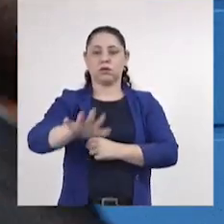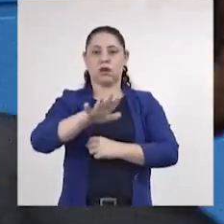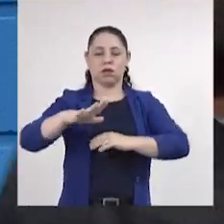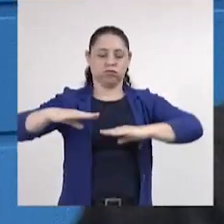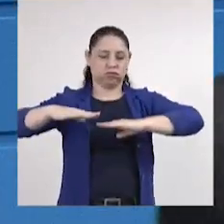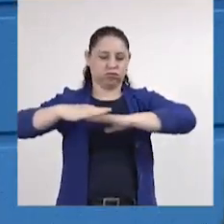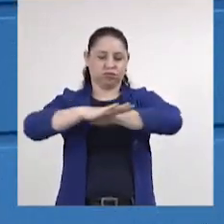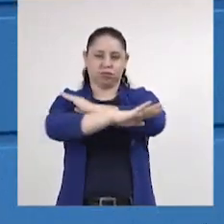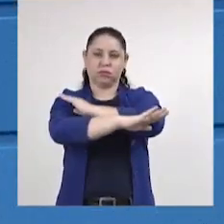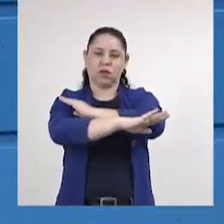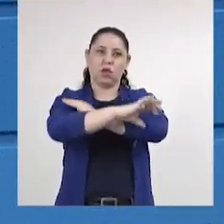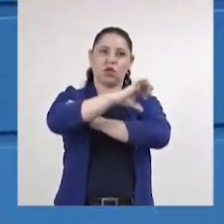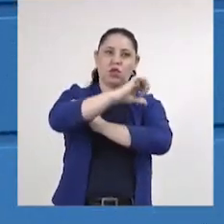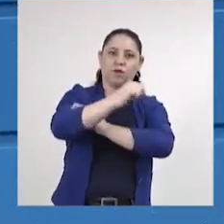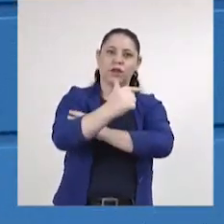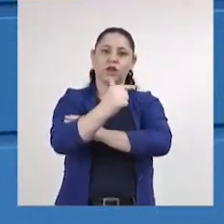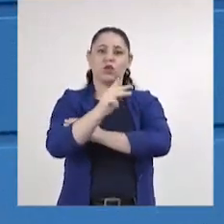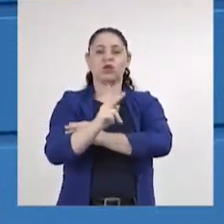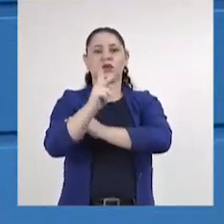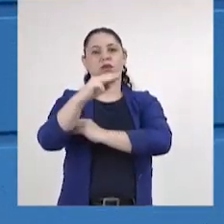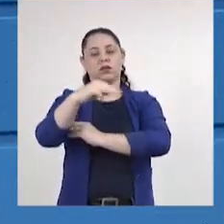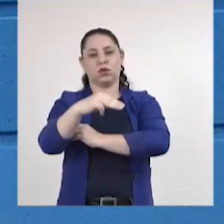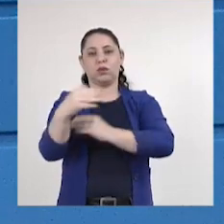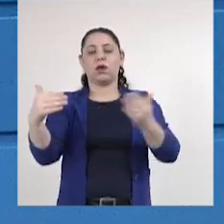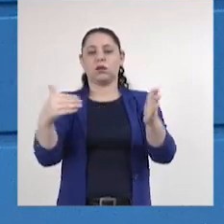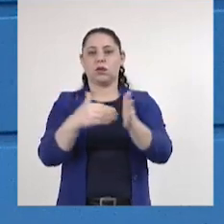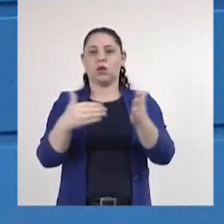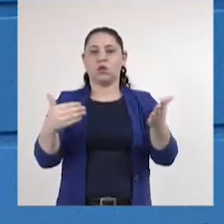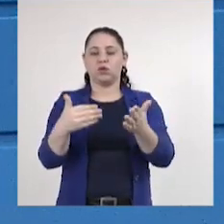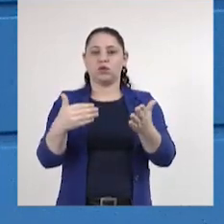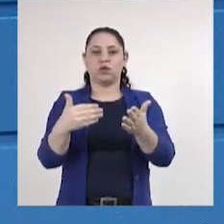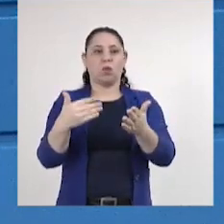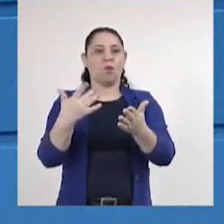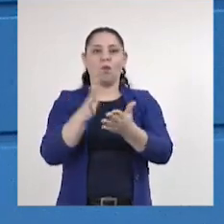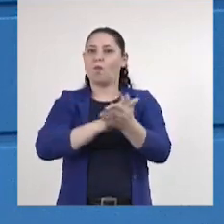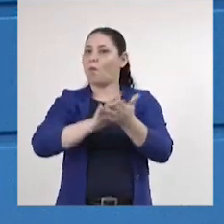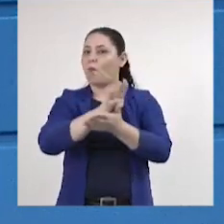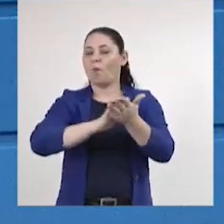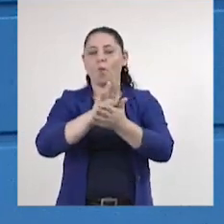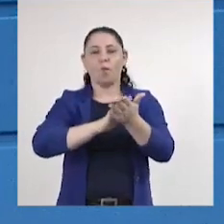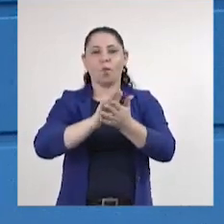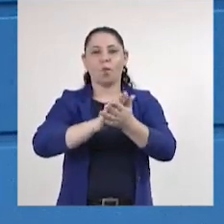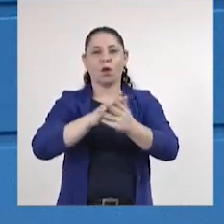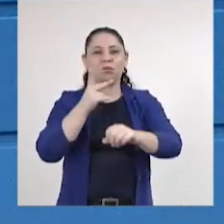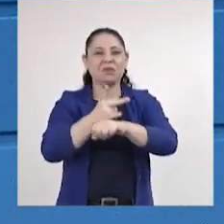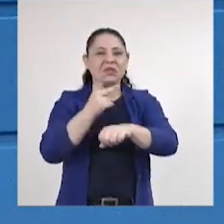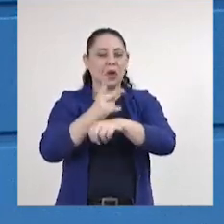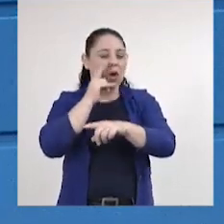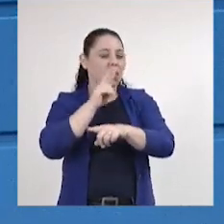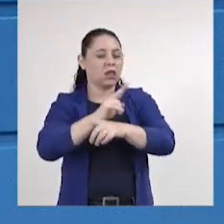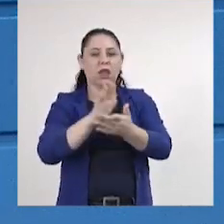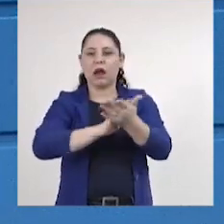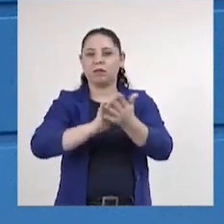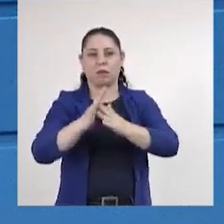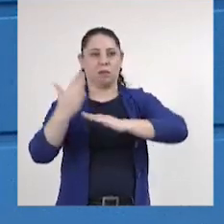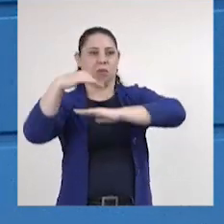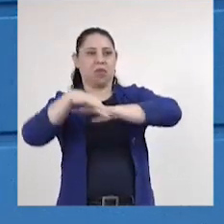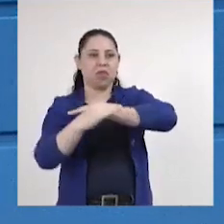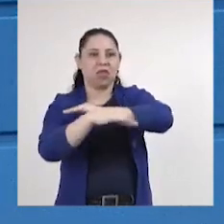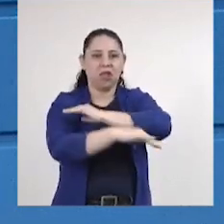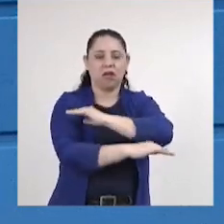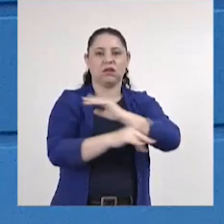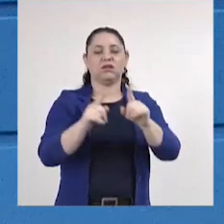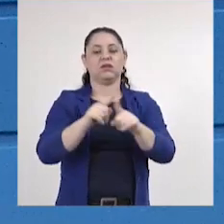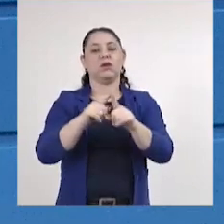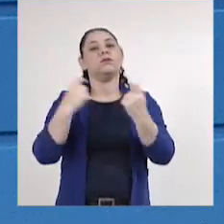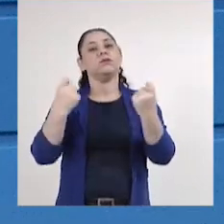de um trecho de 92 quilômetros, atualmente sem qualquer pavimentação ou manutenção, que justifica a